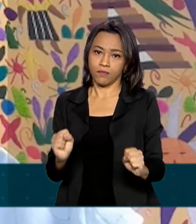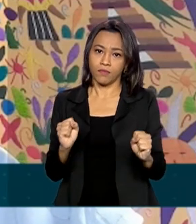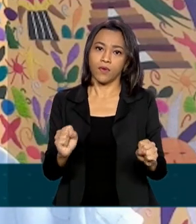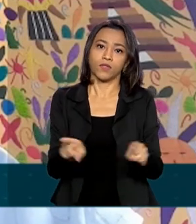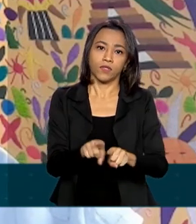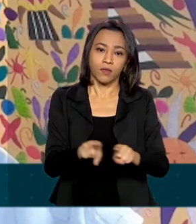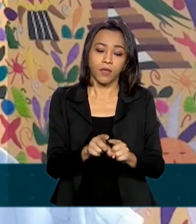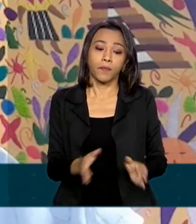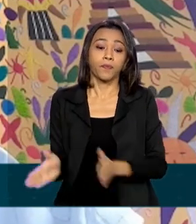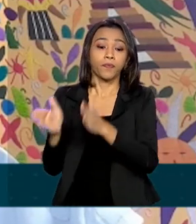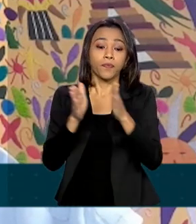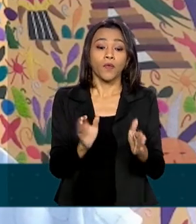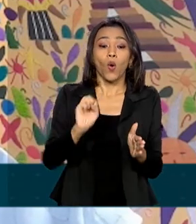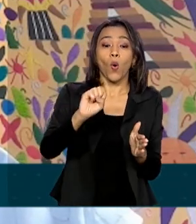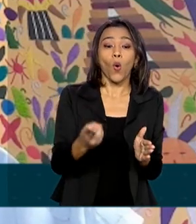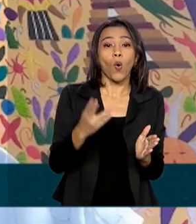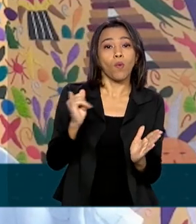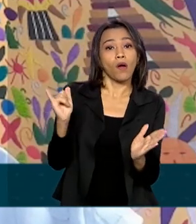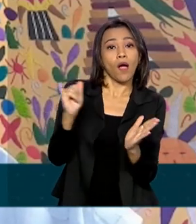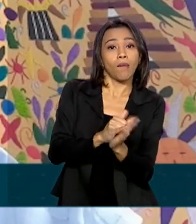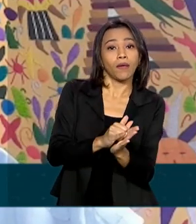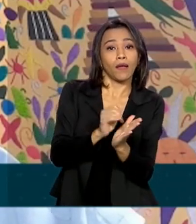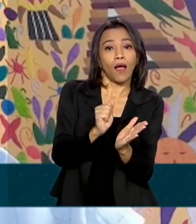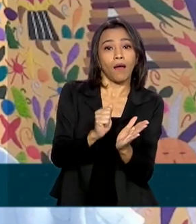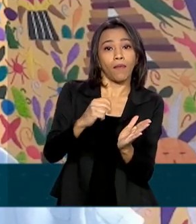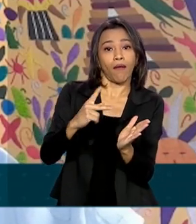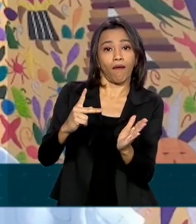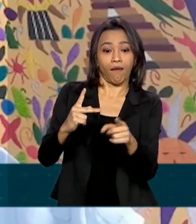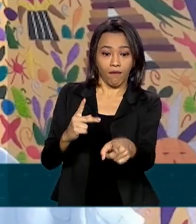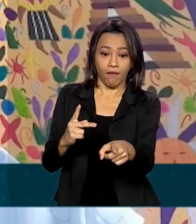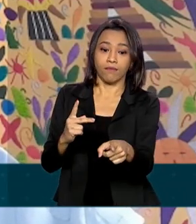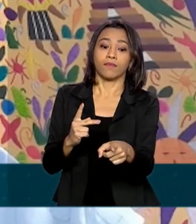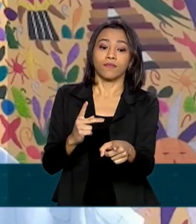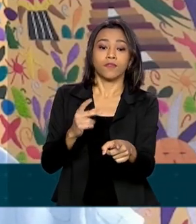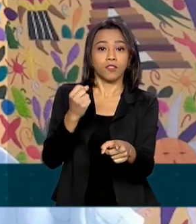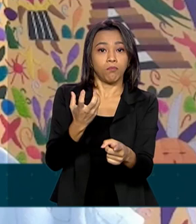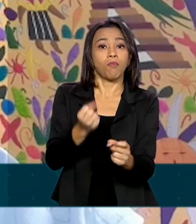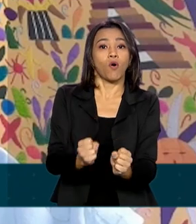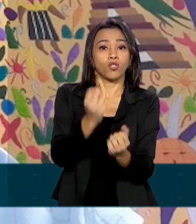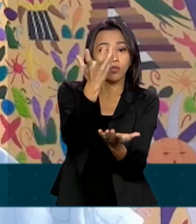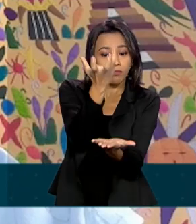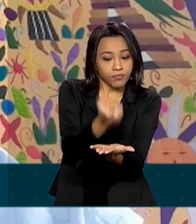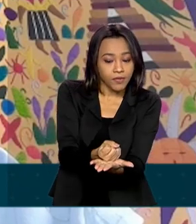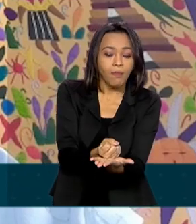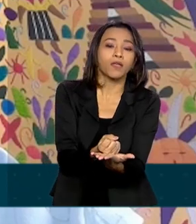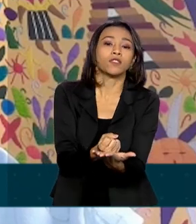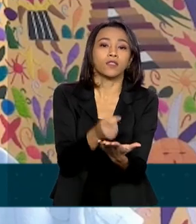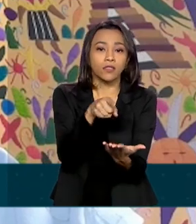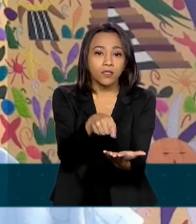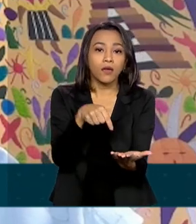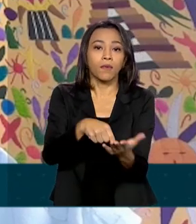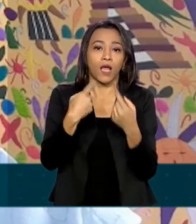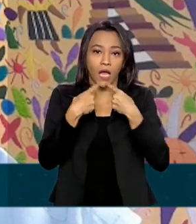Ou baixar o aplicativo Anatel Consumidor, que serve para celulares Android e para celulares iPhone.